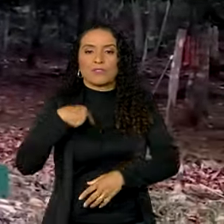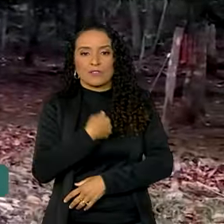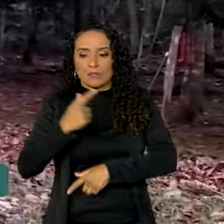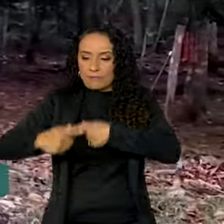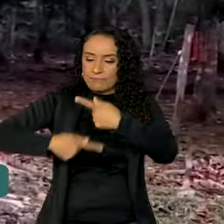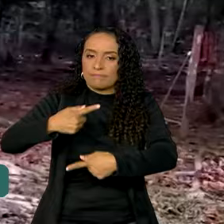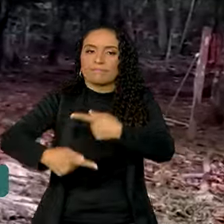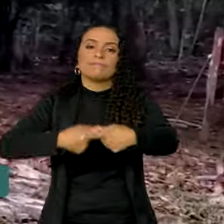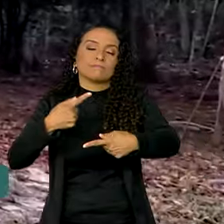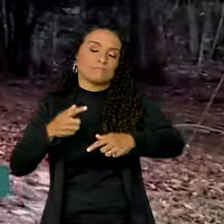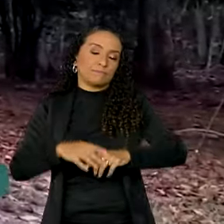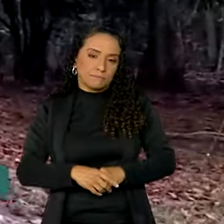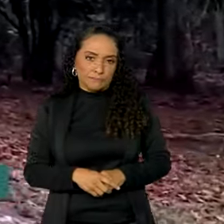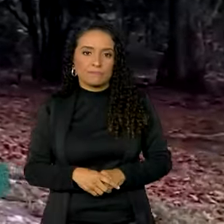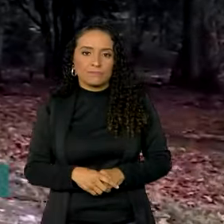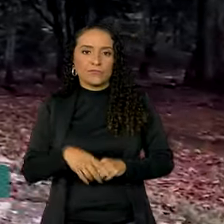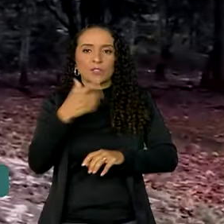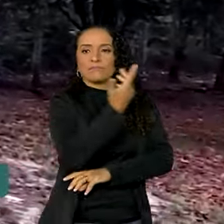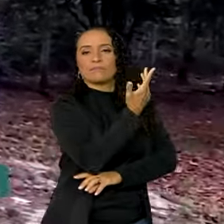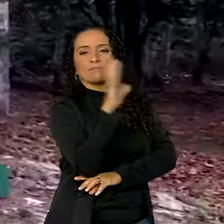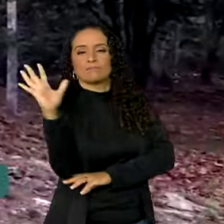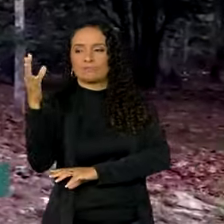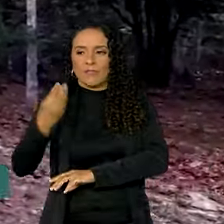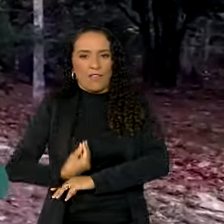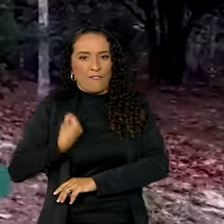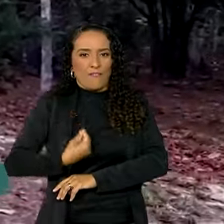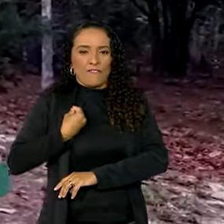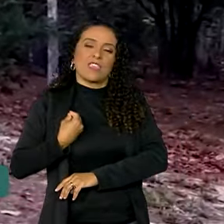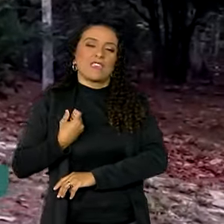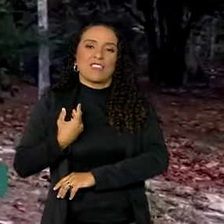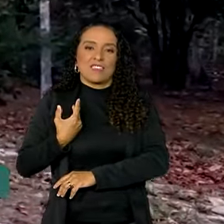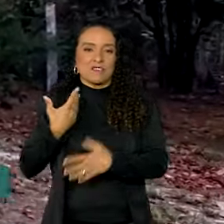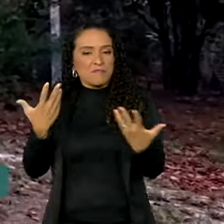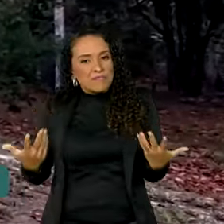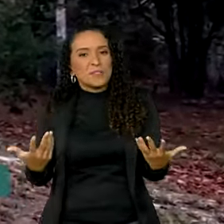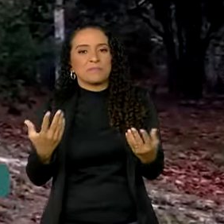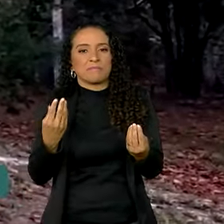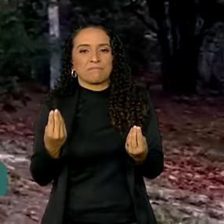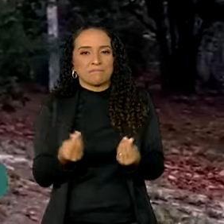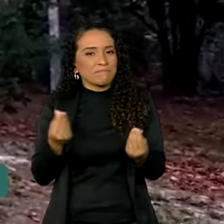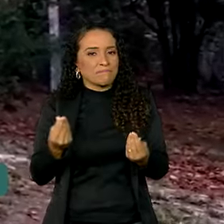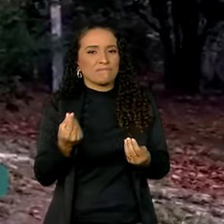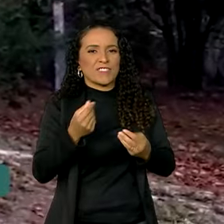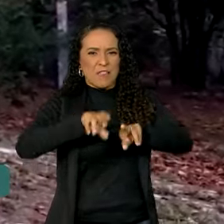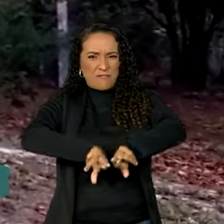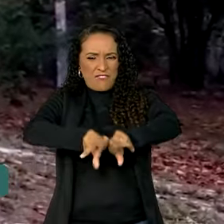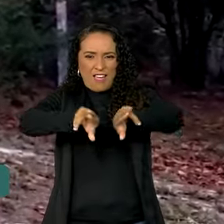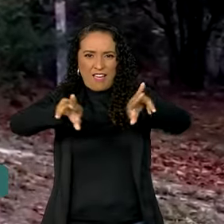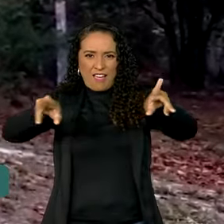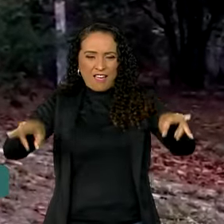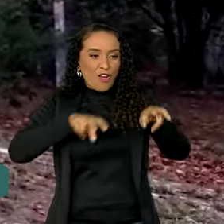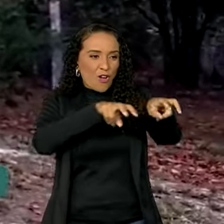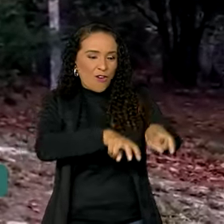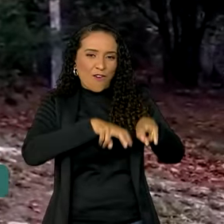gerações uma floresta viva, uma floresta com uma diversidade do